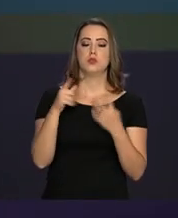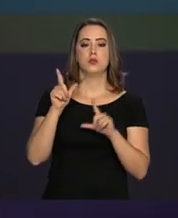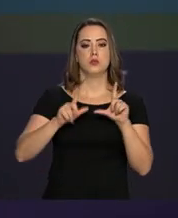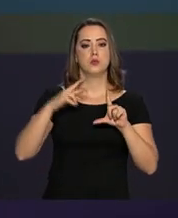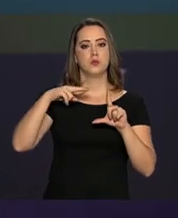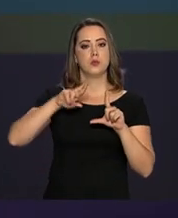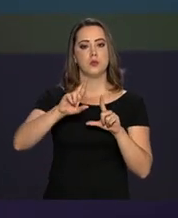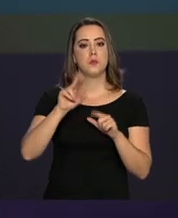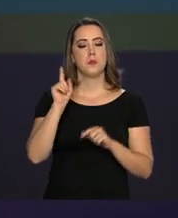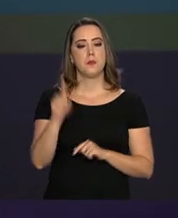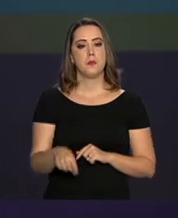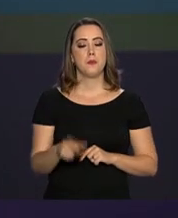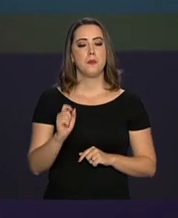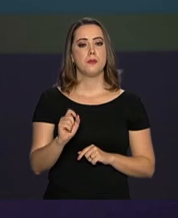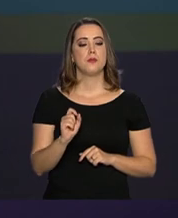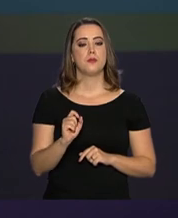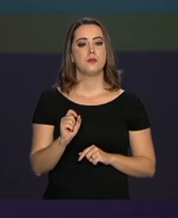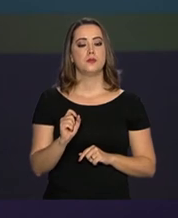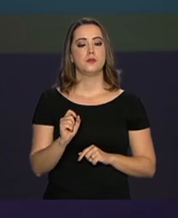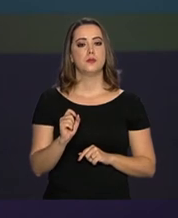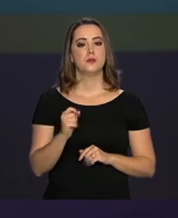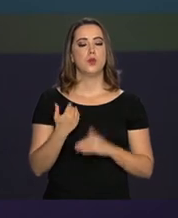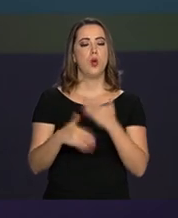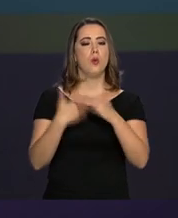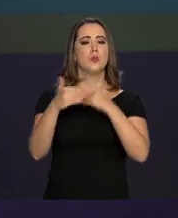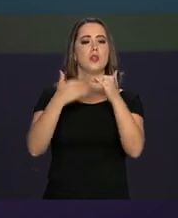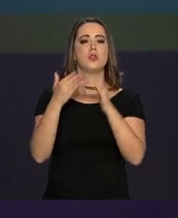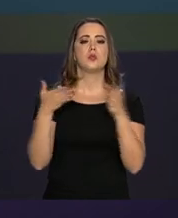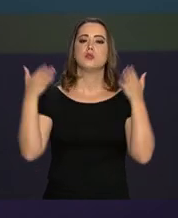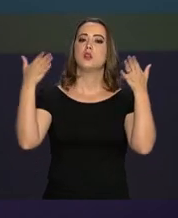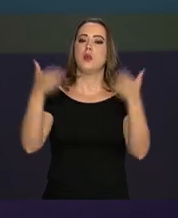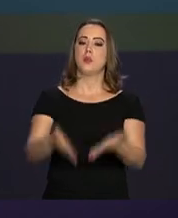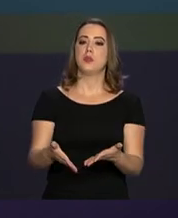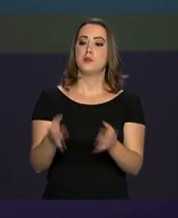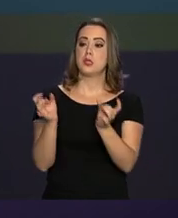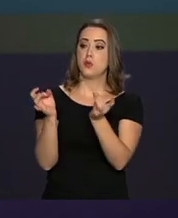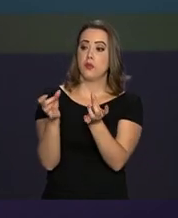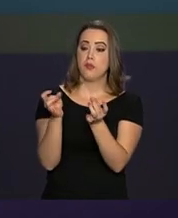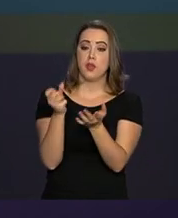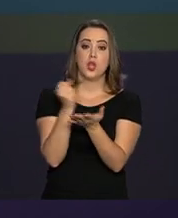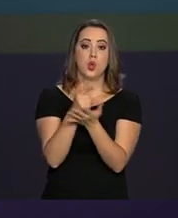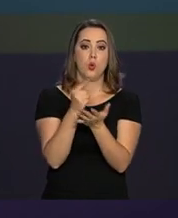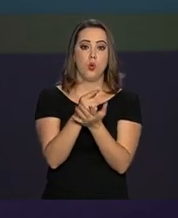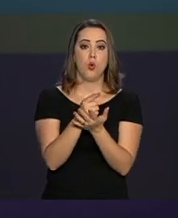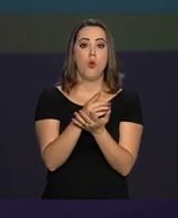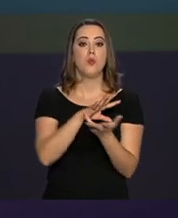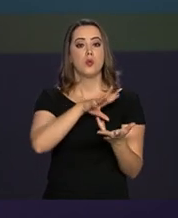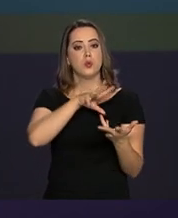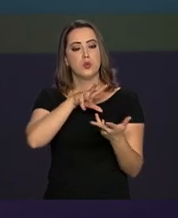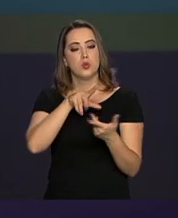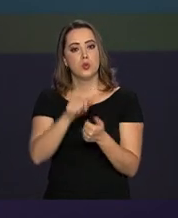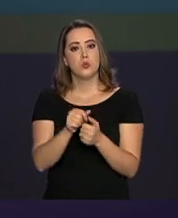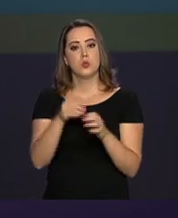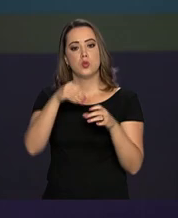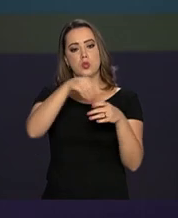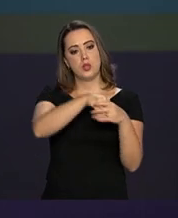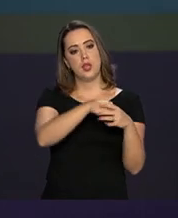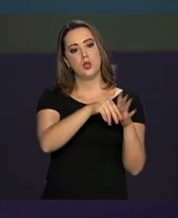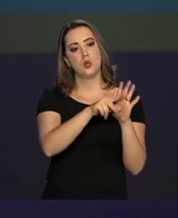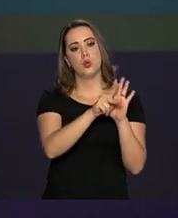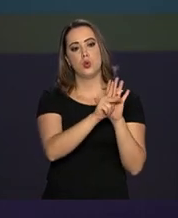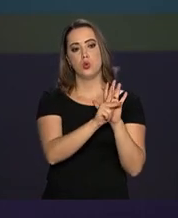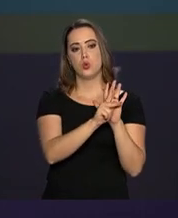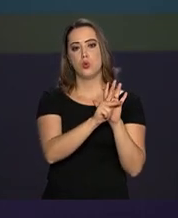na TVNBR, é o aumento da participação do comércio internacional no PIB brasileiro.